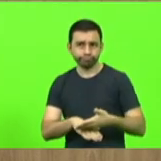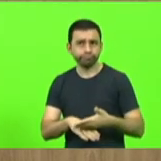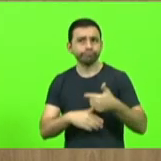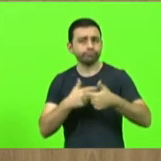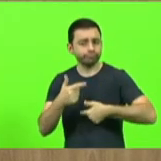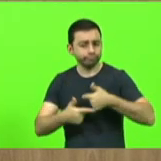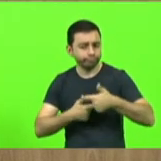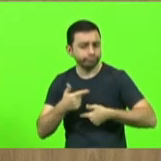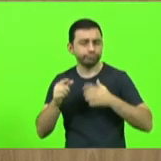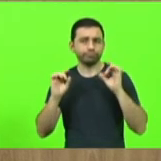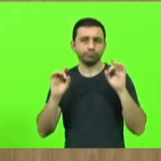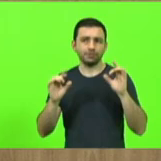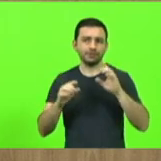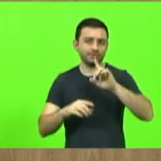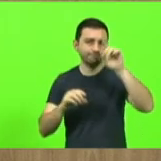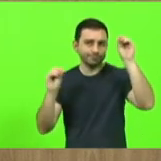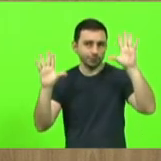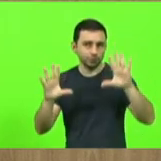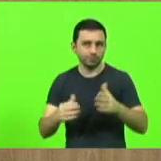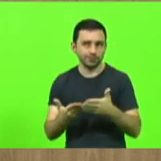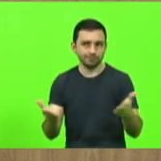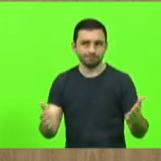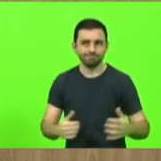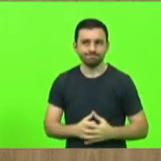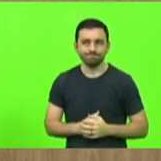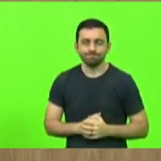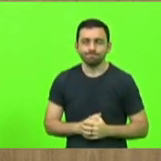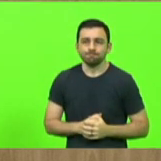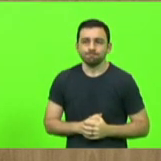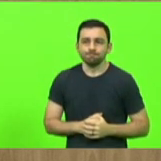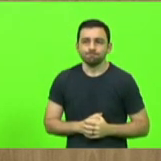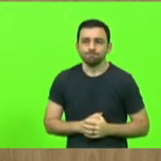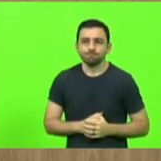vocês Deus abençoe vocês tá bom muito obrigado